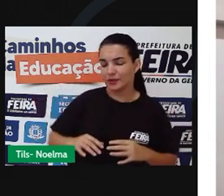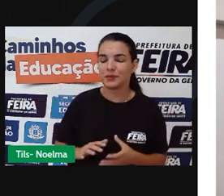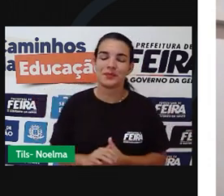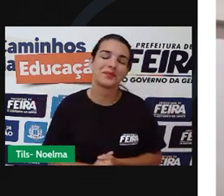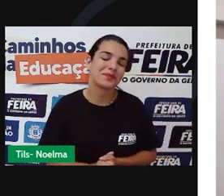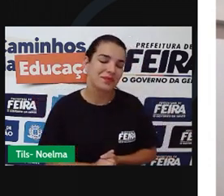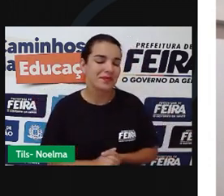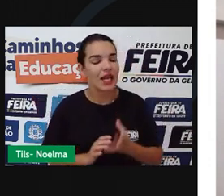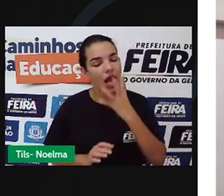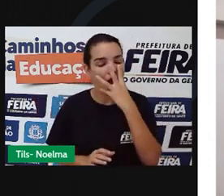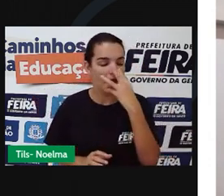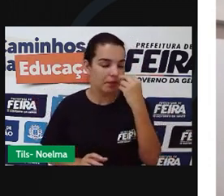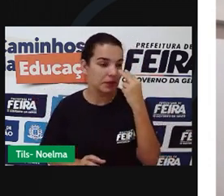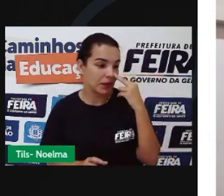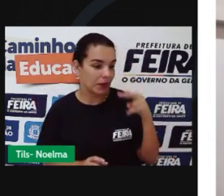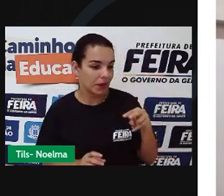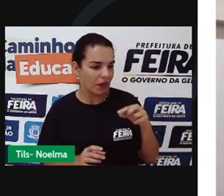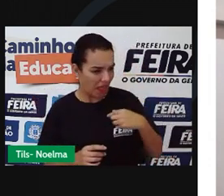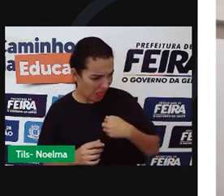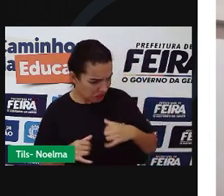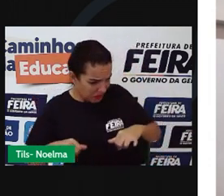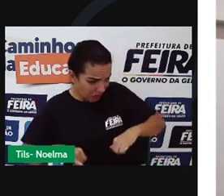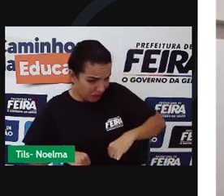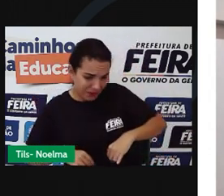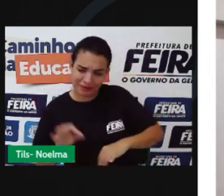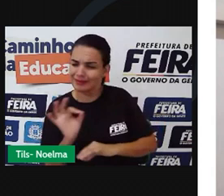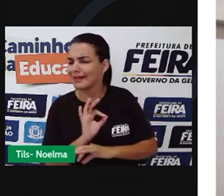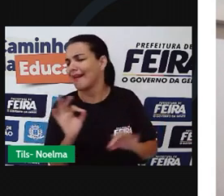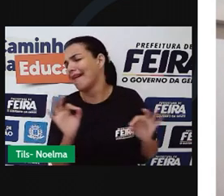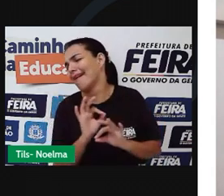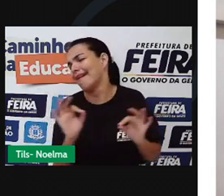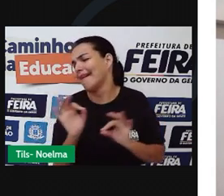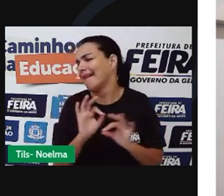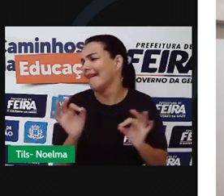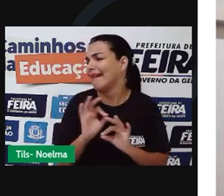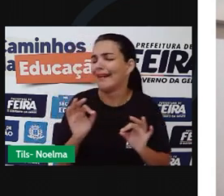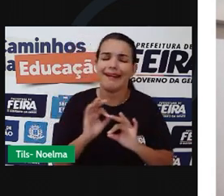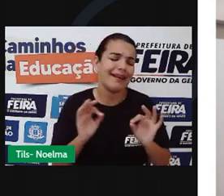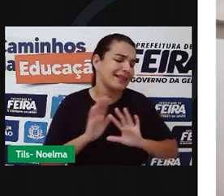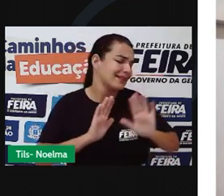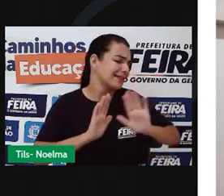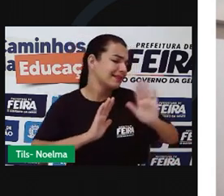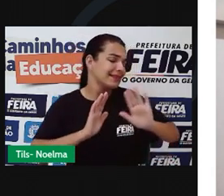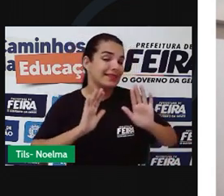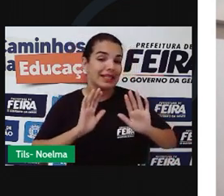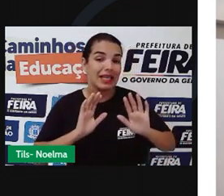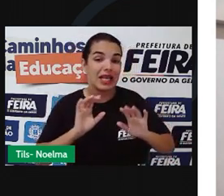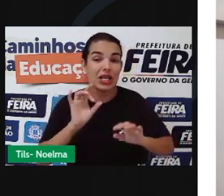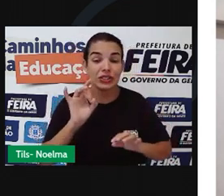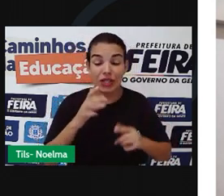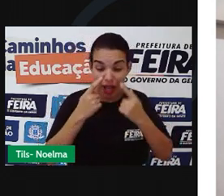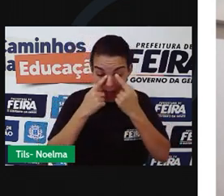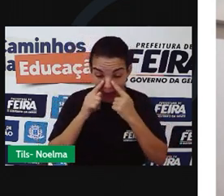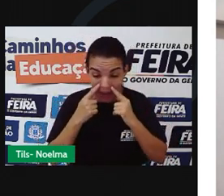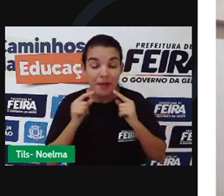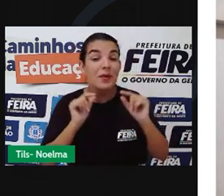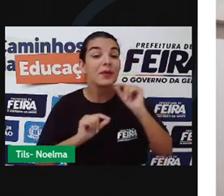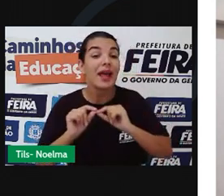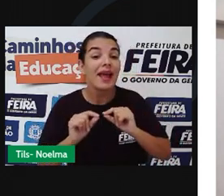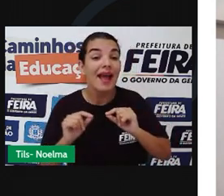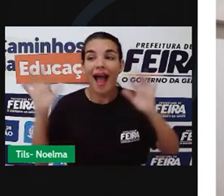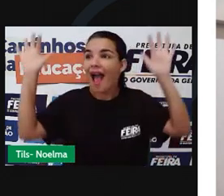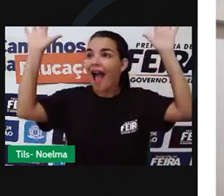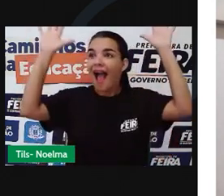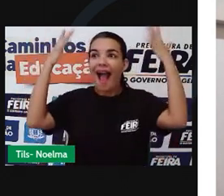A raposa olhou e disse, sofrendo eu? Imagina! Não! Estas lágrimas são de